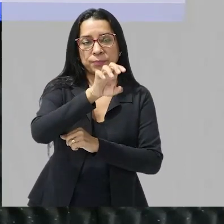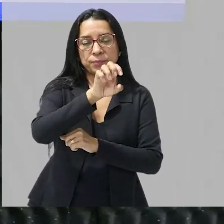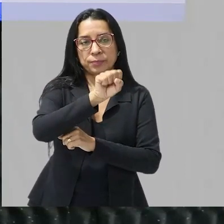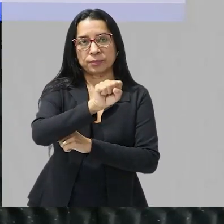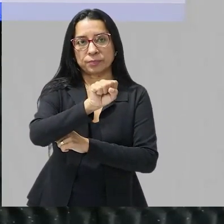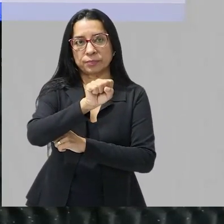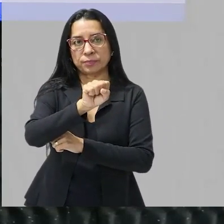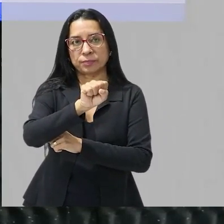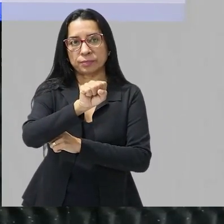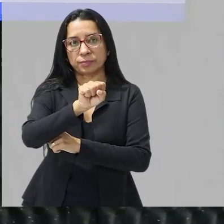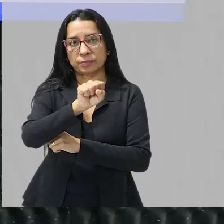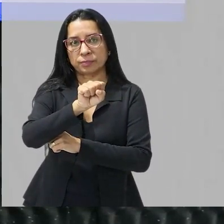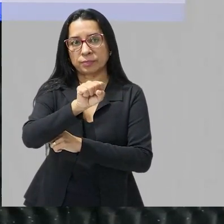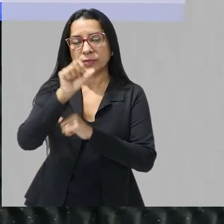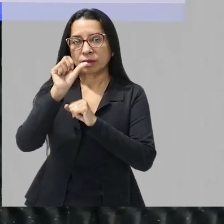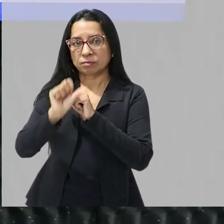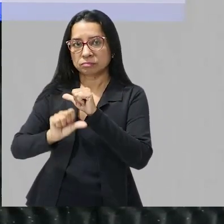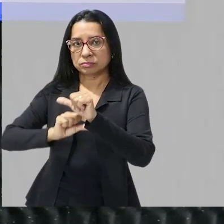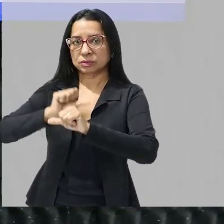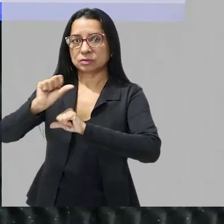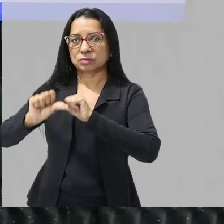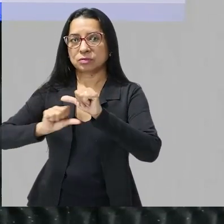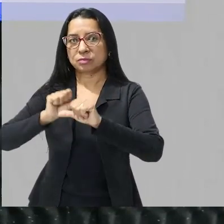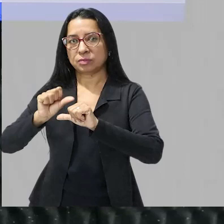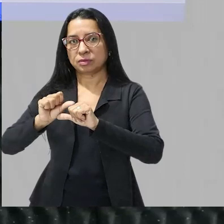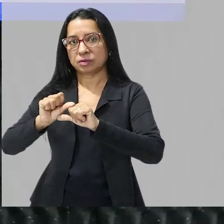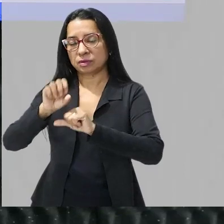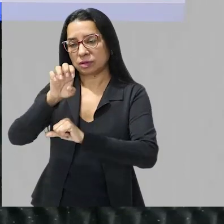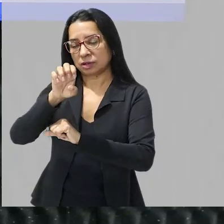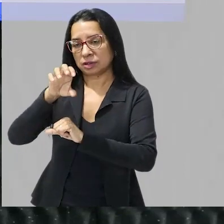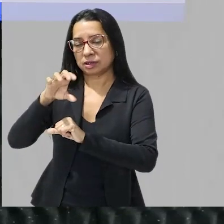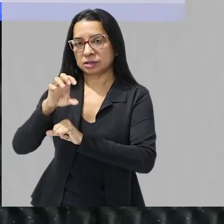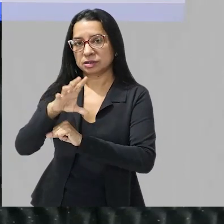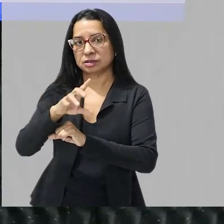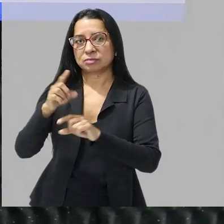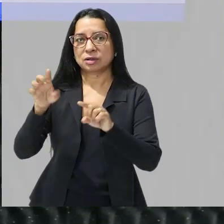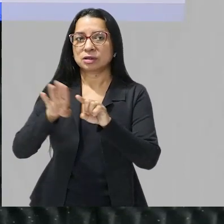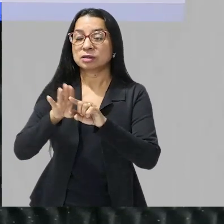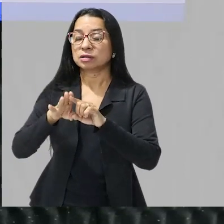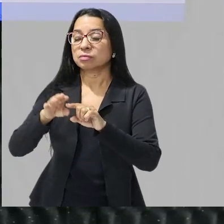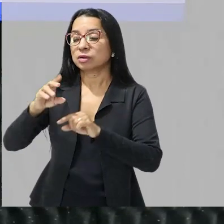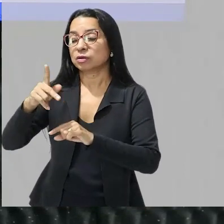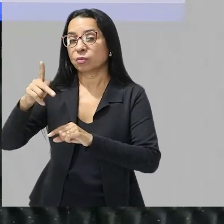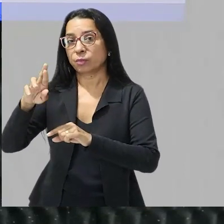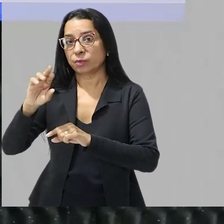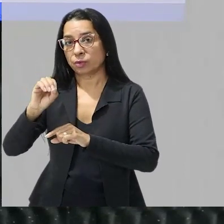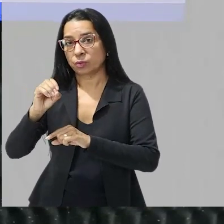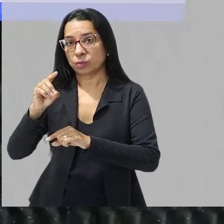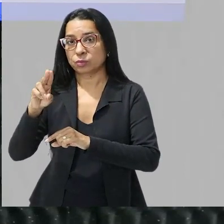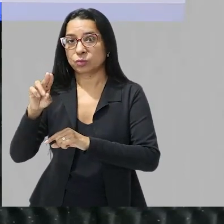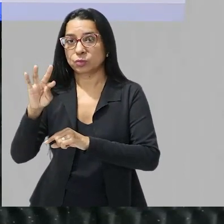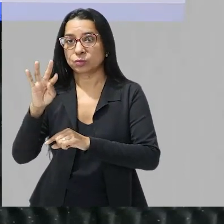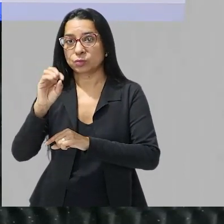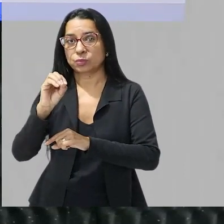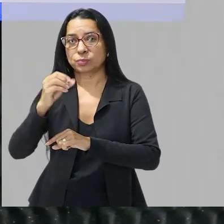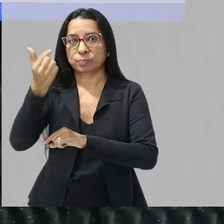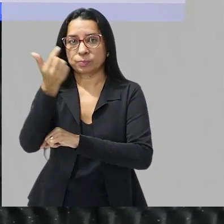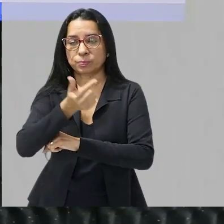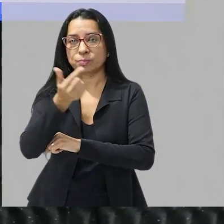enzima e substrato vai gerar a enzima e o produto produto final tá essa é a segunda etapa